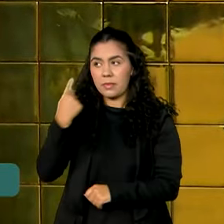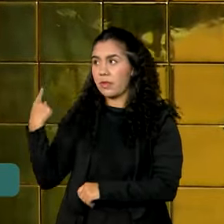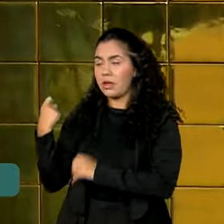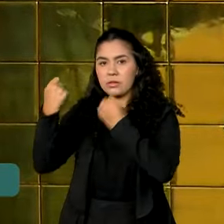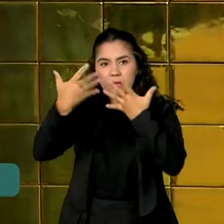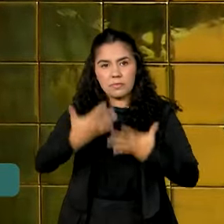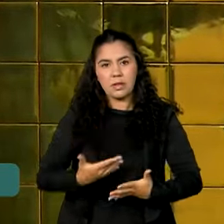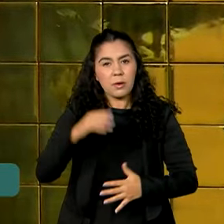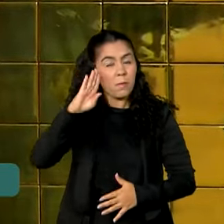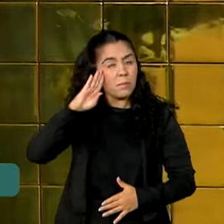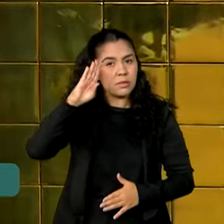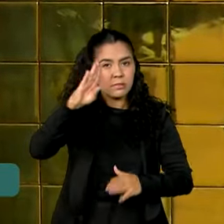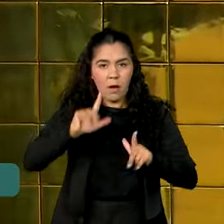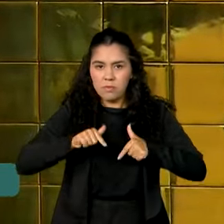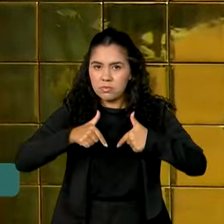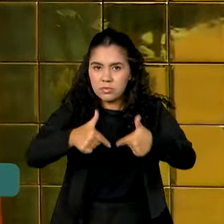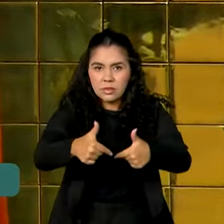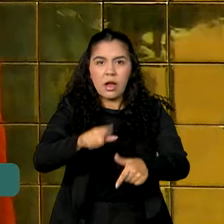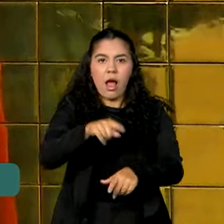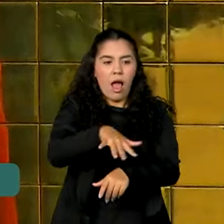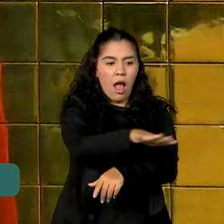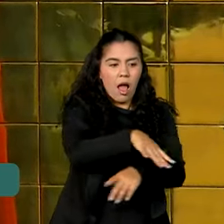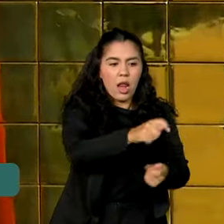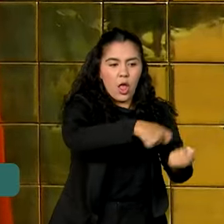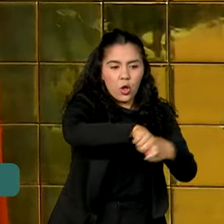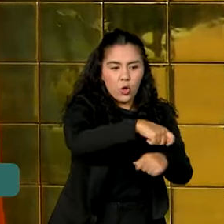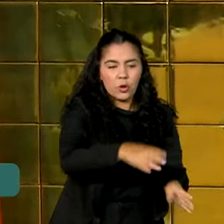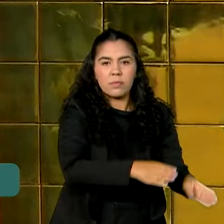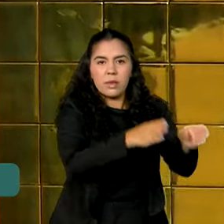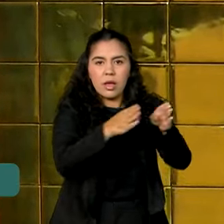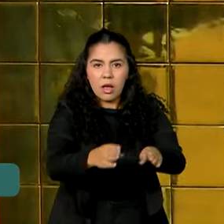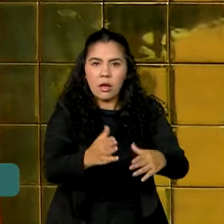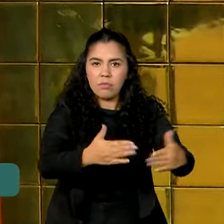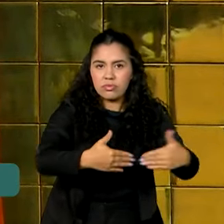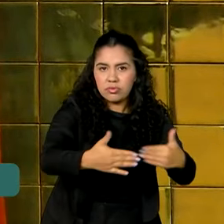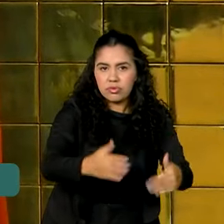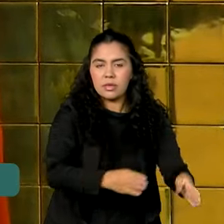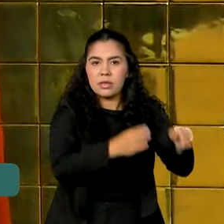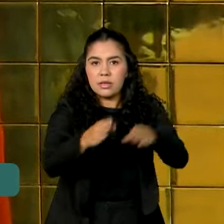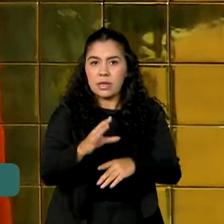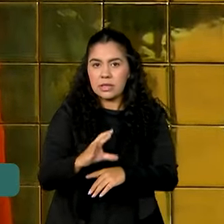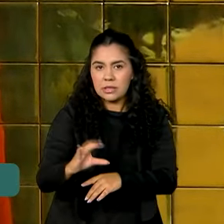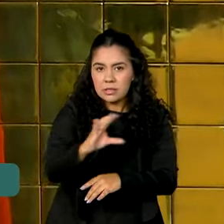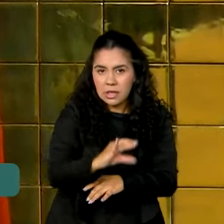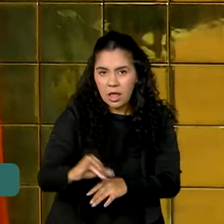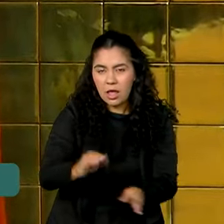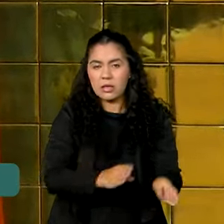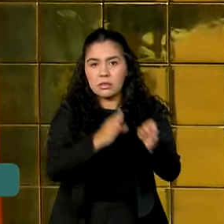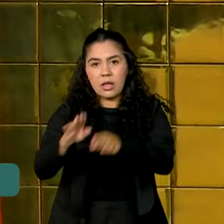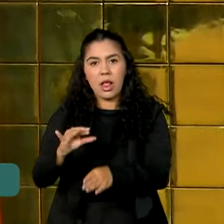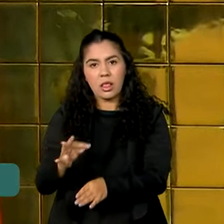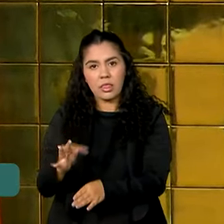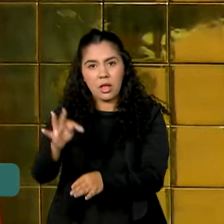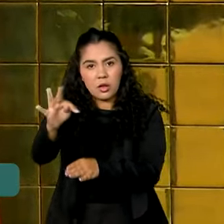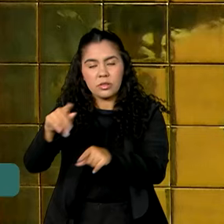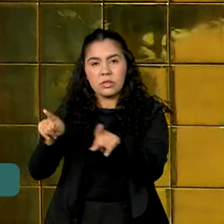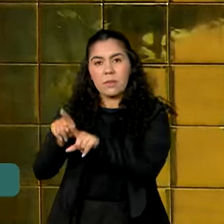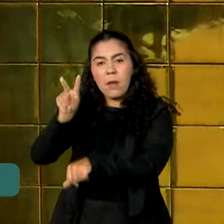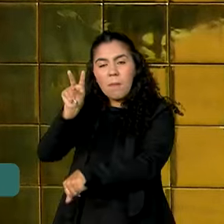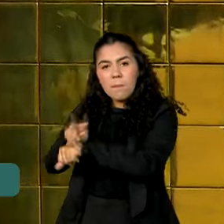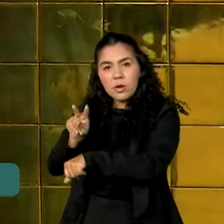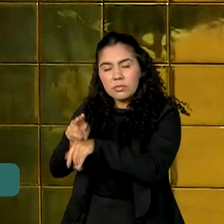prioritárias como economia e comércio, finanças, ciência e tecnologia, infraestrutura e proteção ambiental.